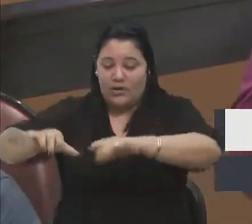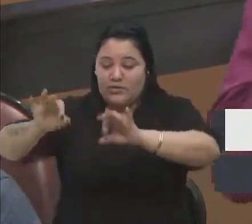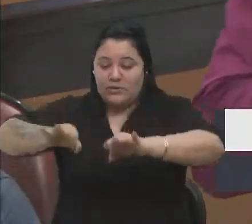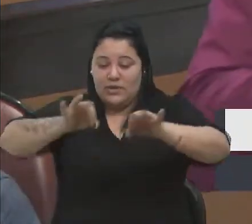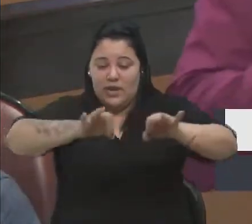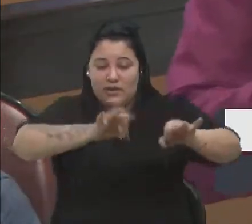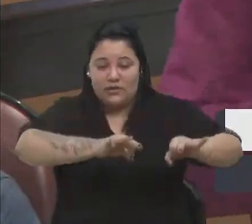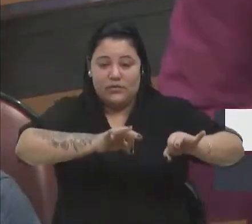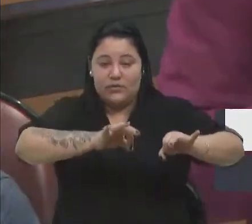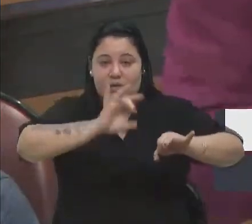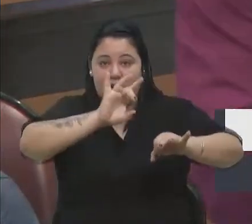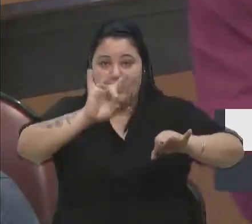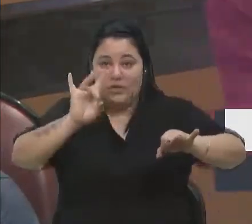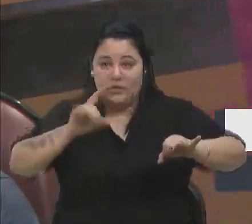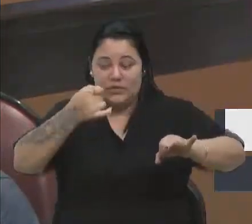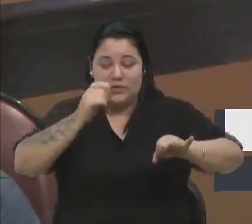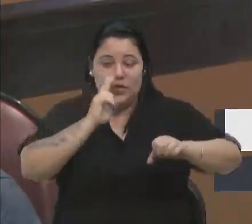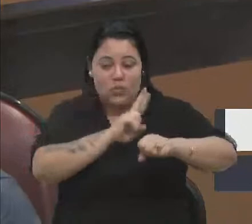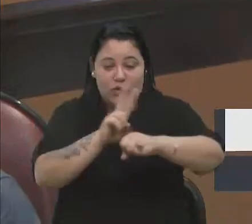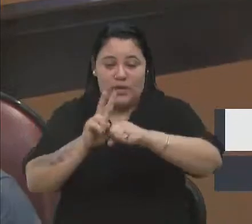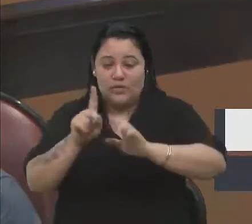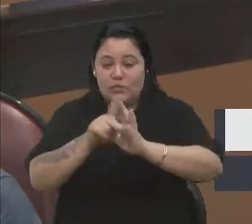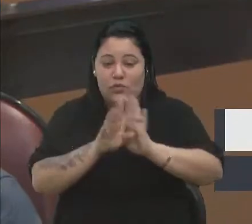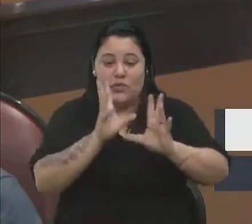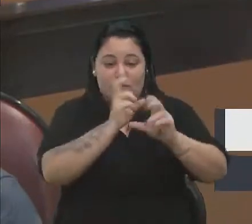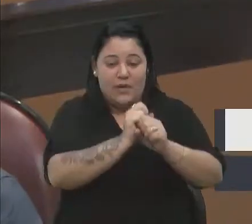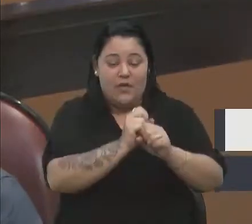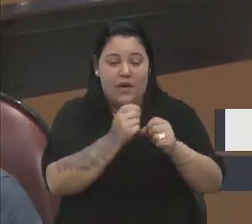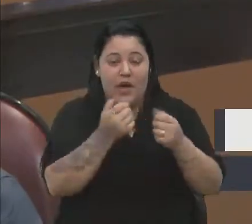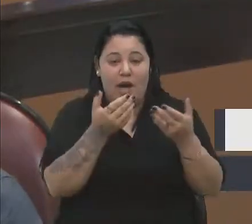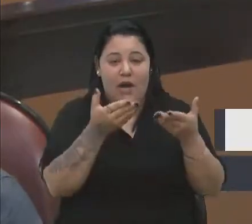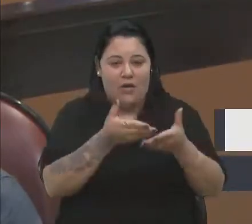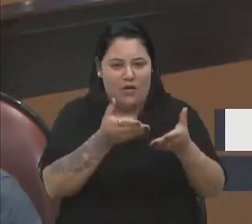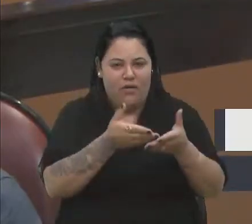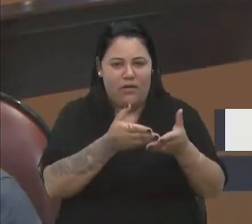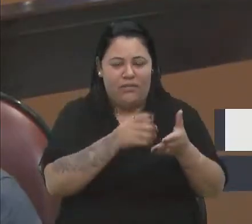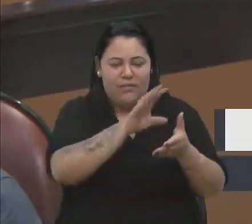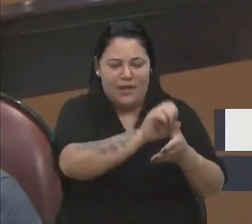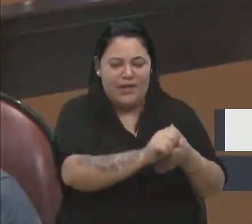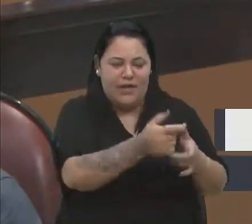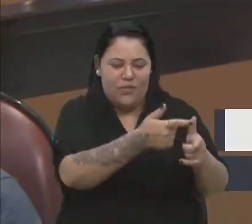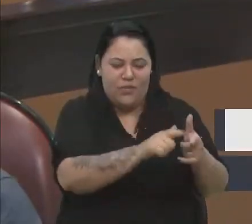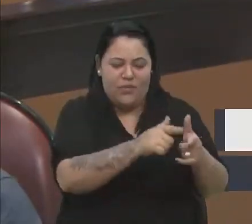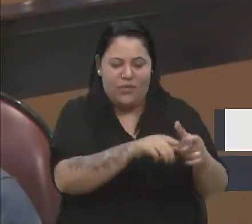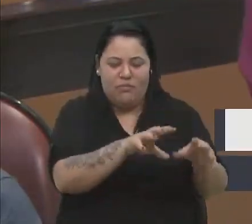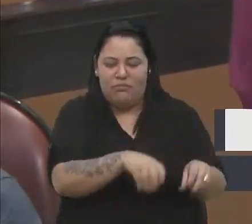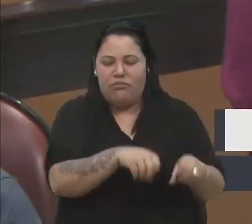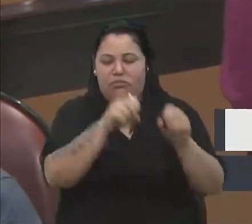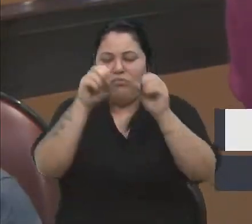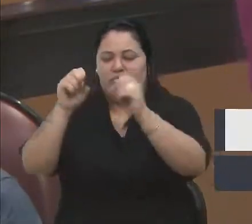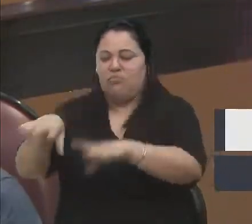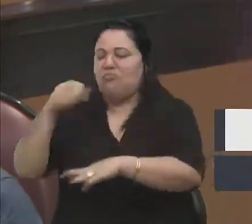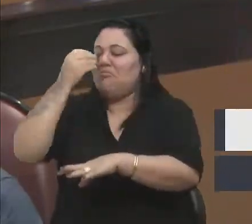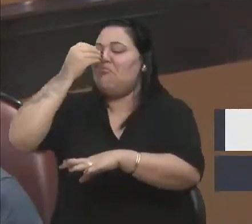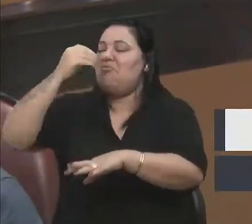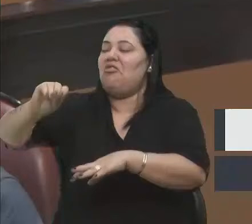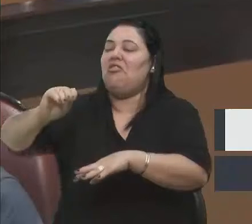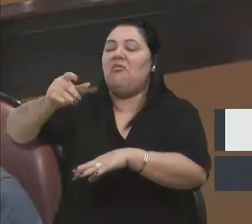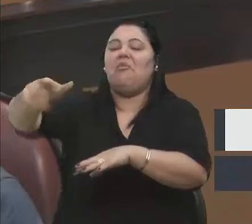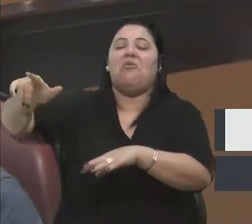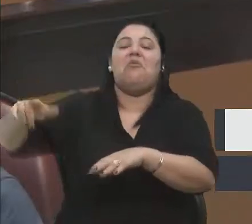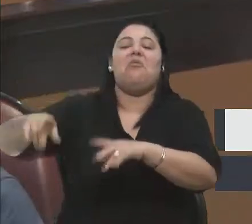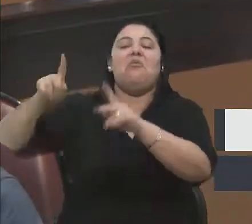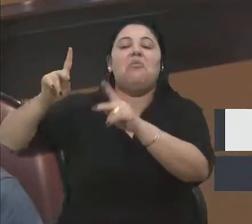cuidar do bichinho dele. Agora tirar o problema de um lugar, vereador Alberto, e jogar o problema para outro,